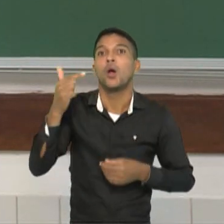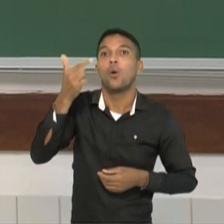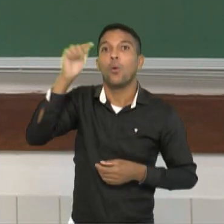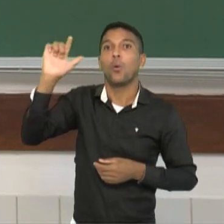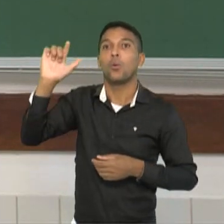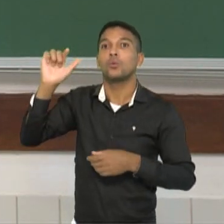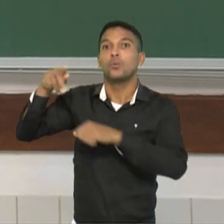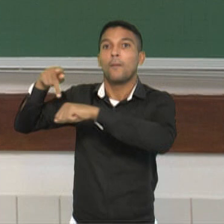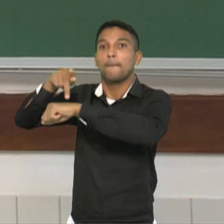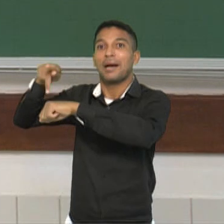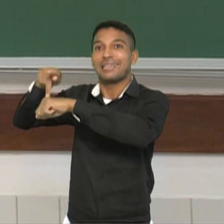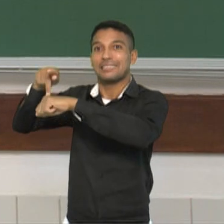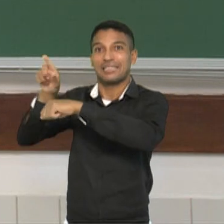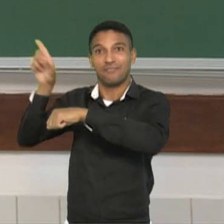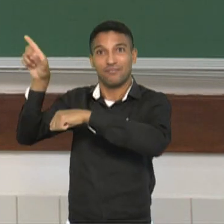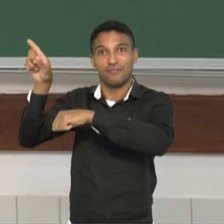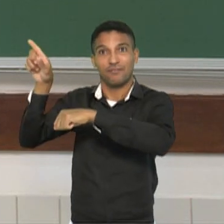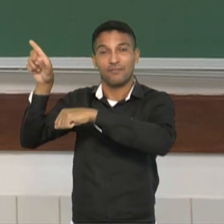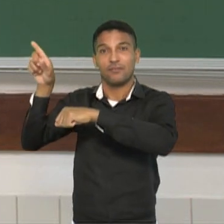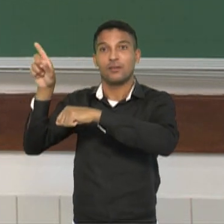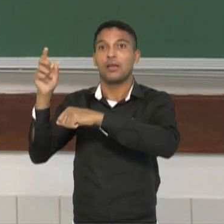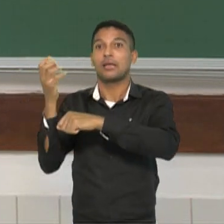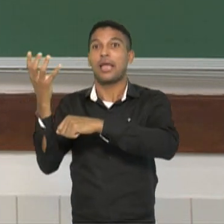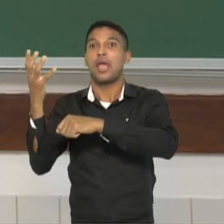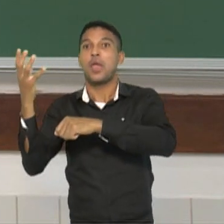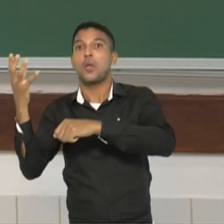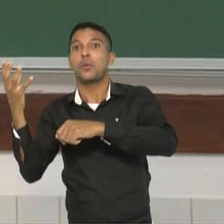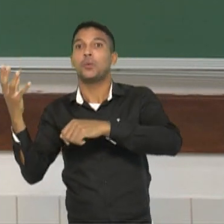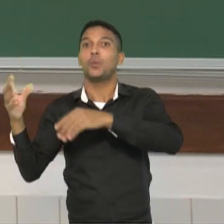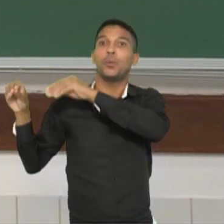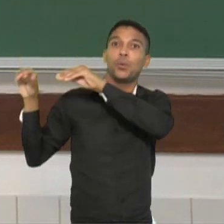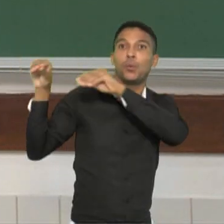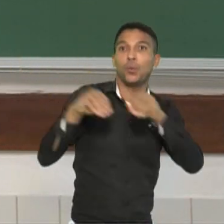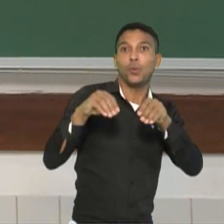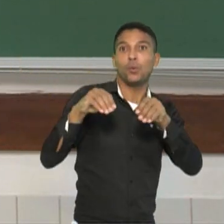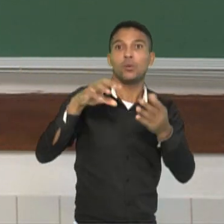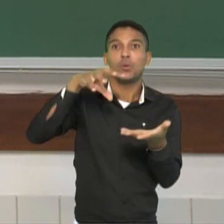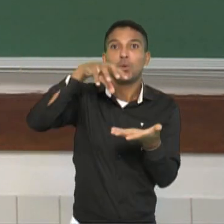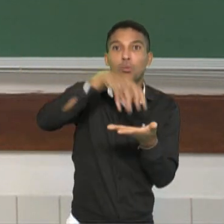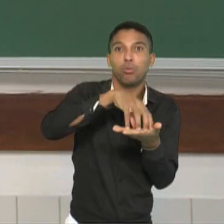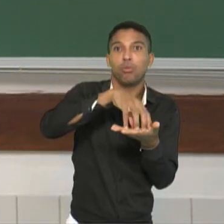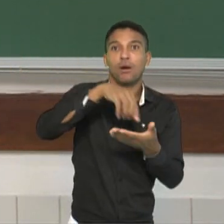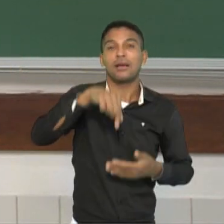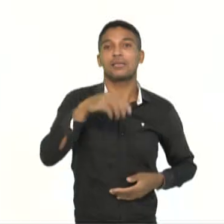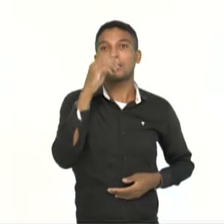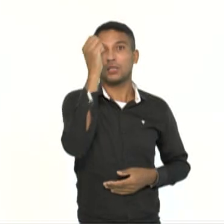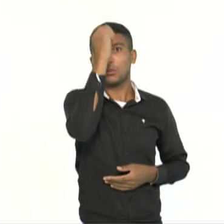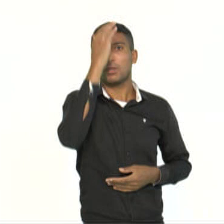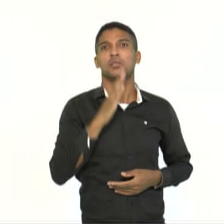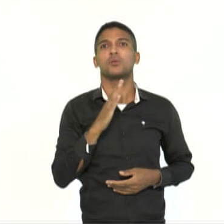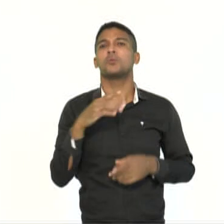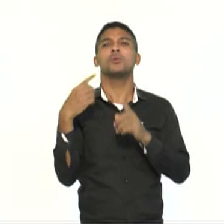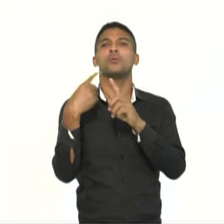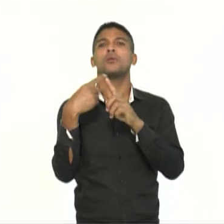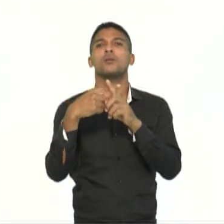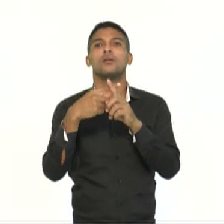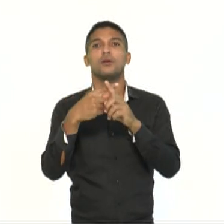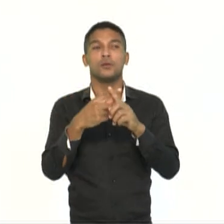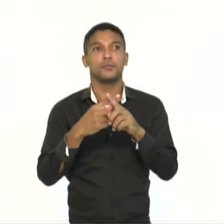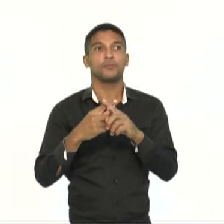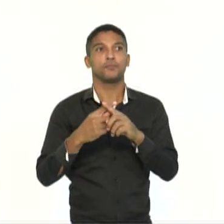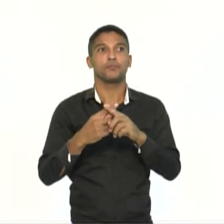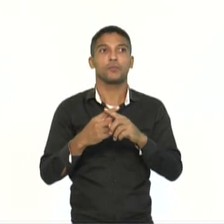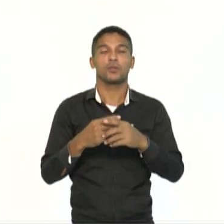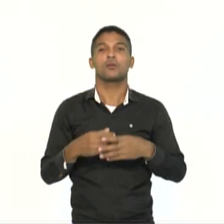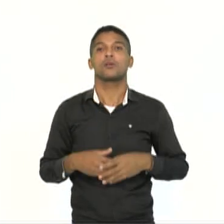quisessem se instalar aqui. Então, olha a pergunta que você precisa pensar um pouquinho. O que se entende por